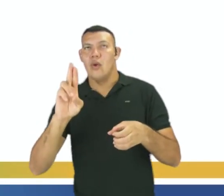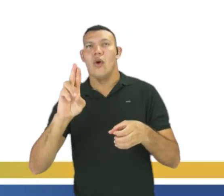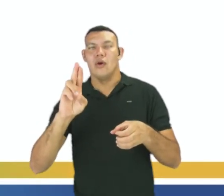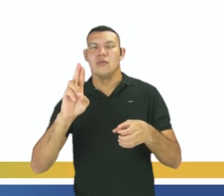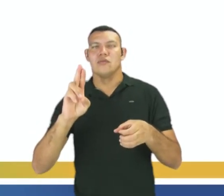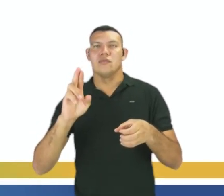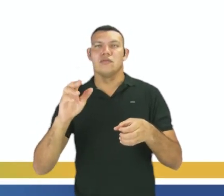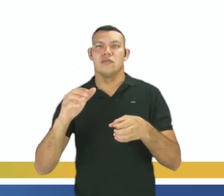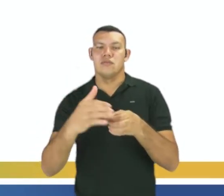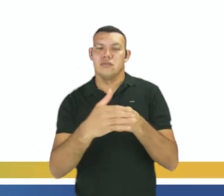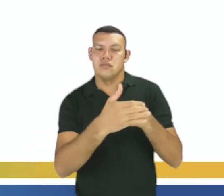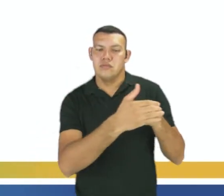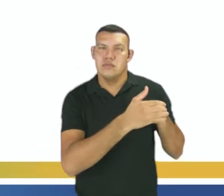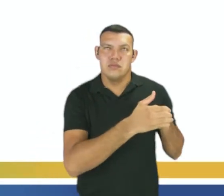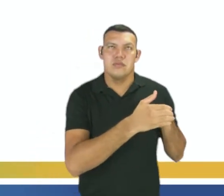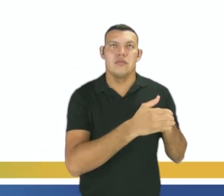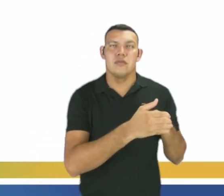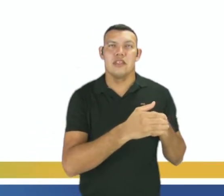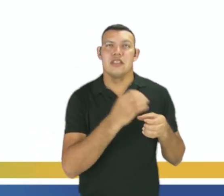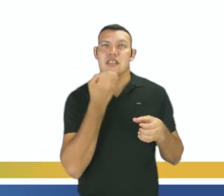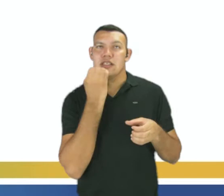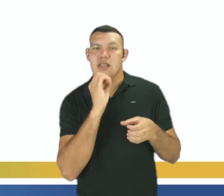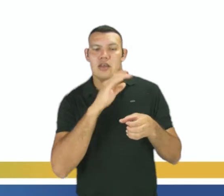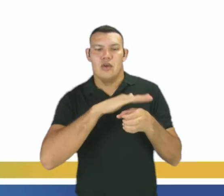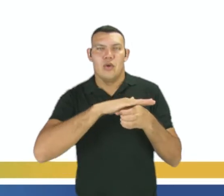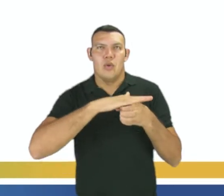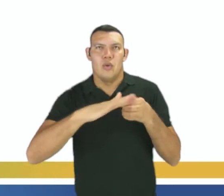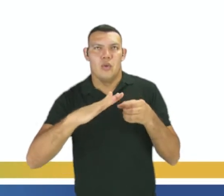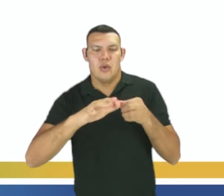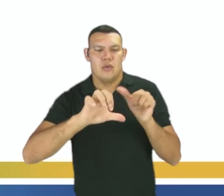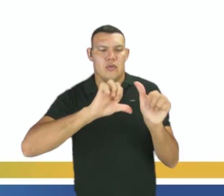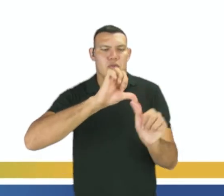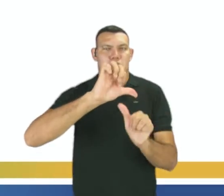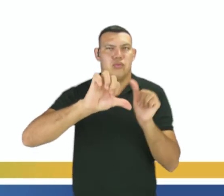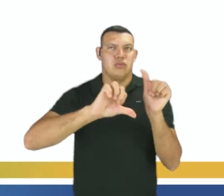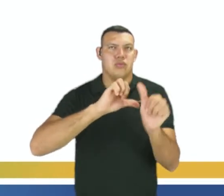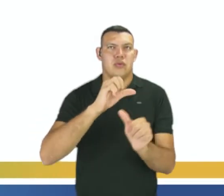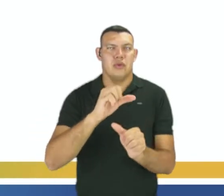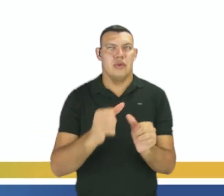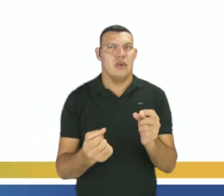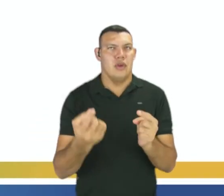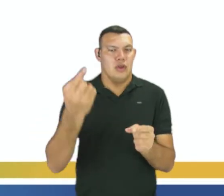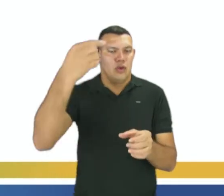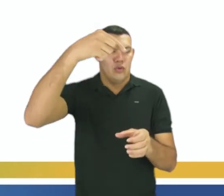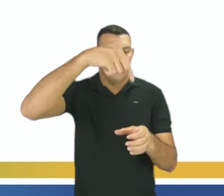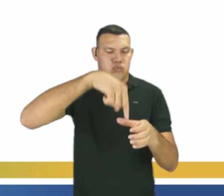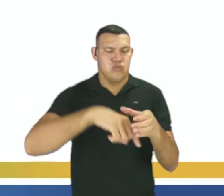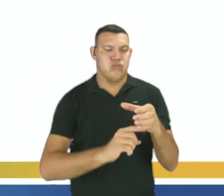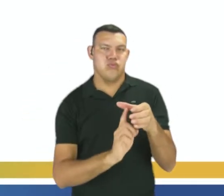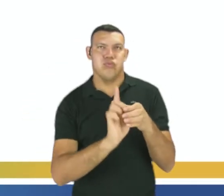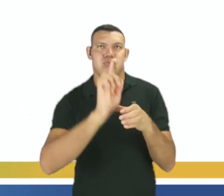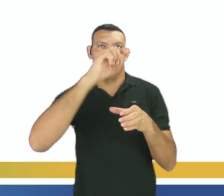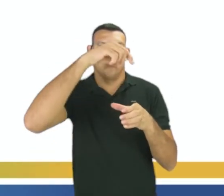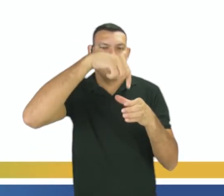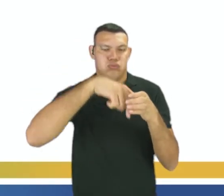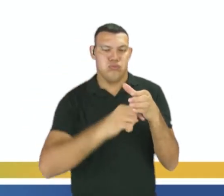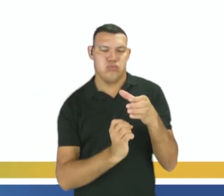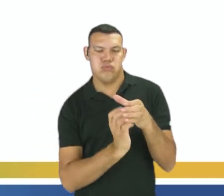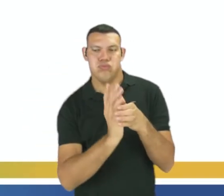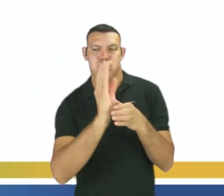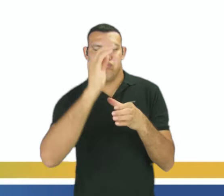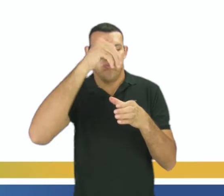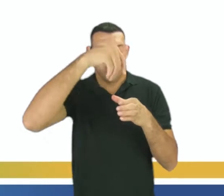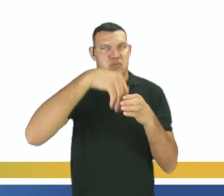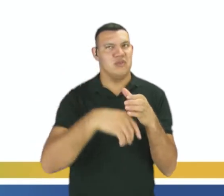sistema aberto, onde há troca da quantidade de matéria com o ambiente, aqui eu não consigo